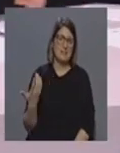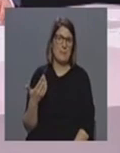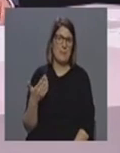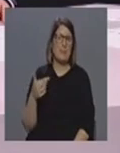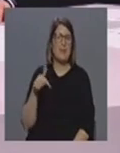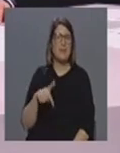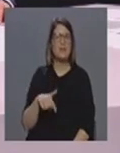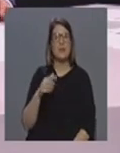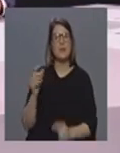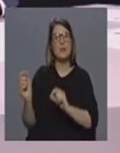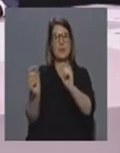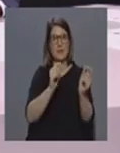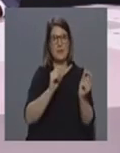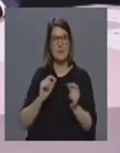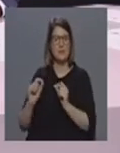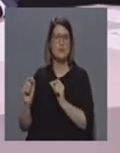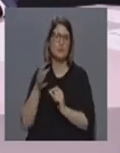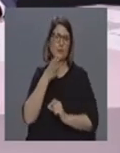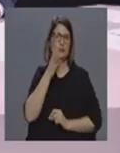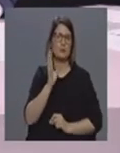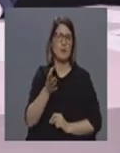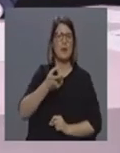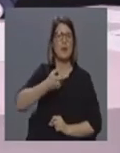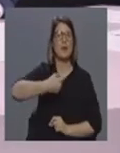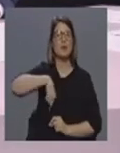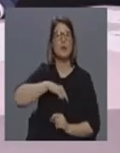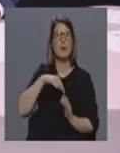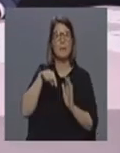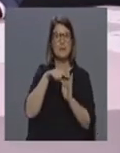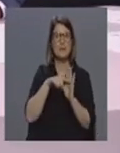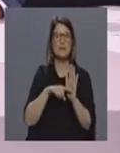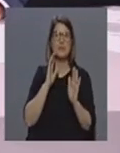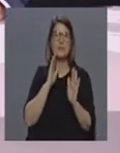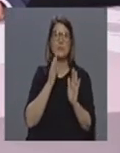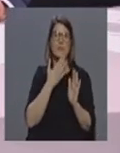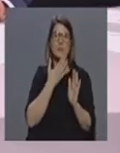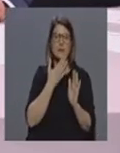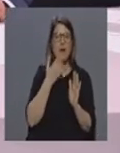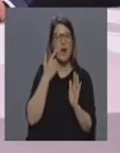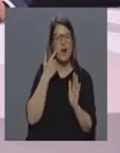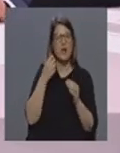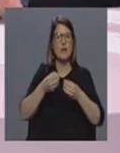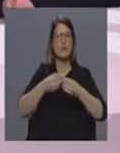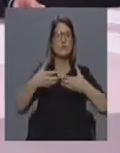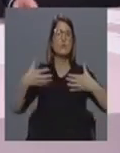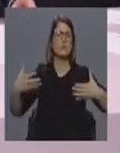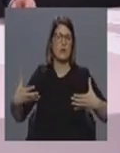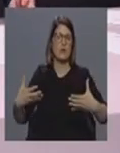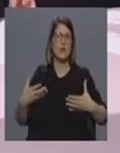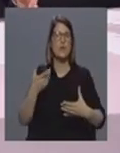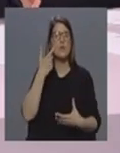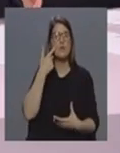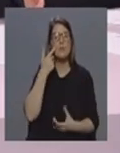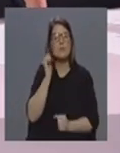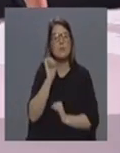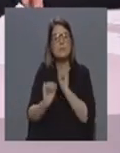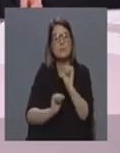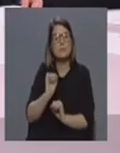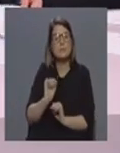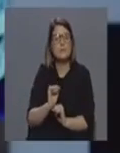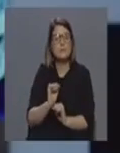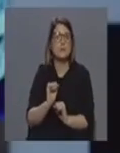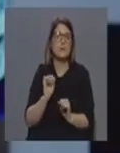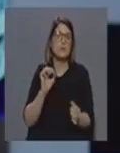este debate estamos entanto a implementar as medidas consoante entre o que é a própria evolução do surto e o conhecimento que entanto se detém do próprio